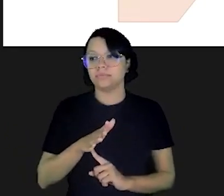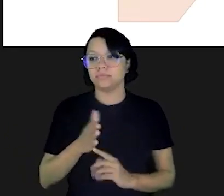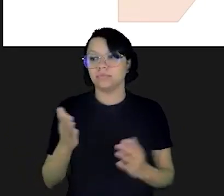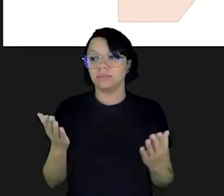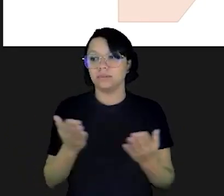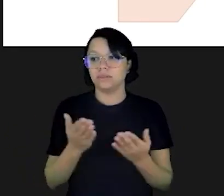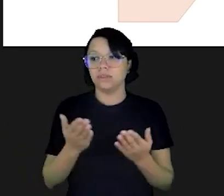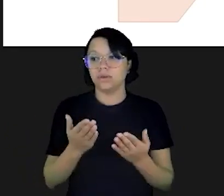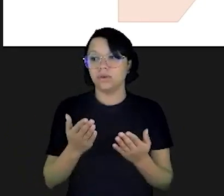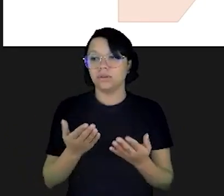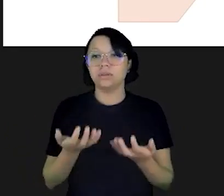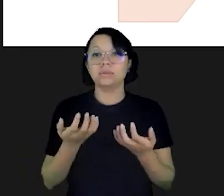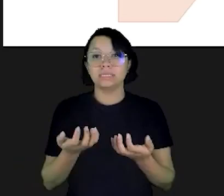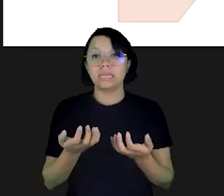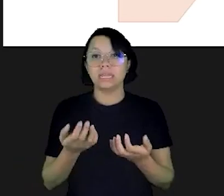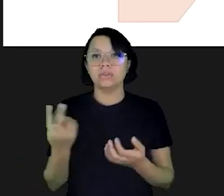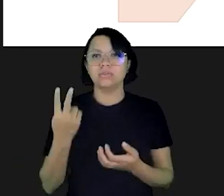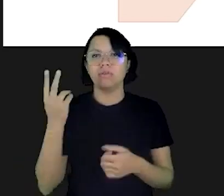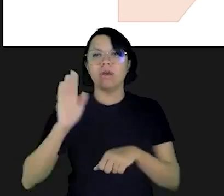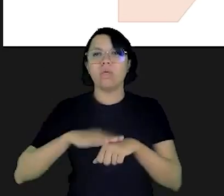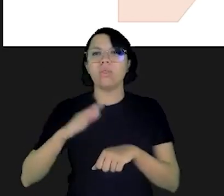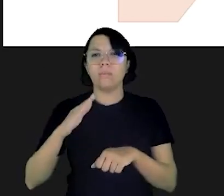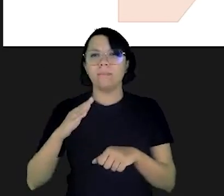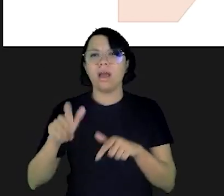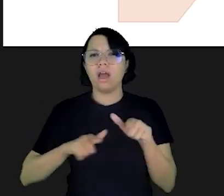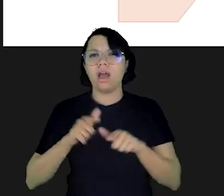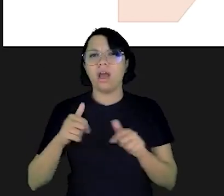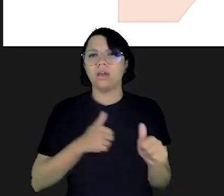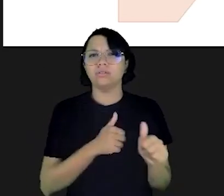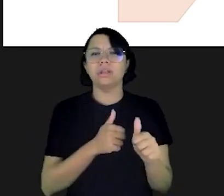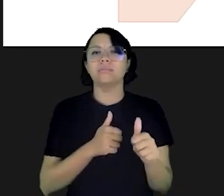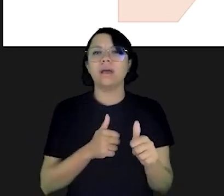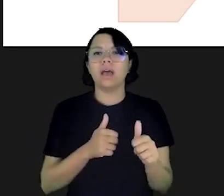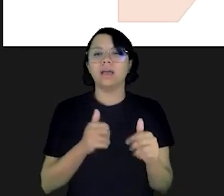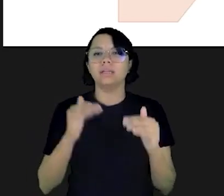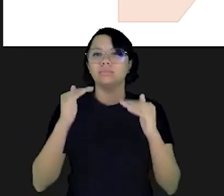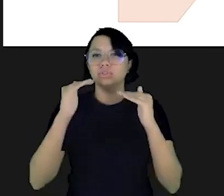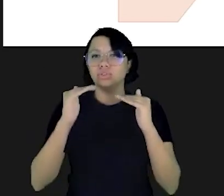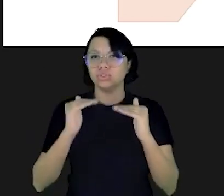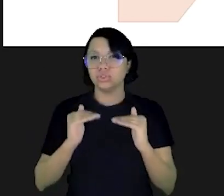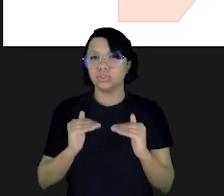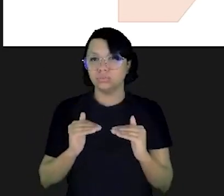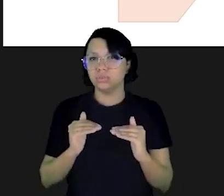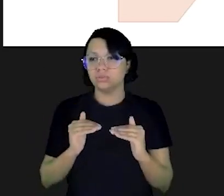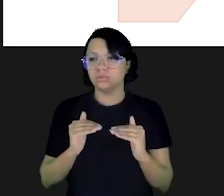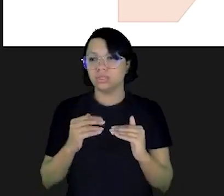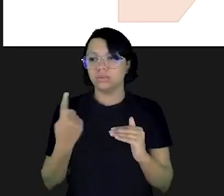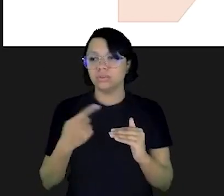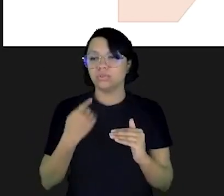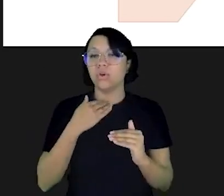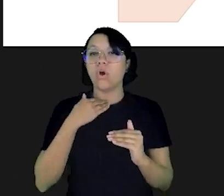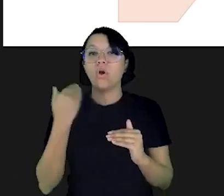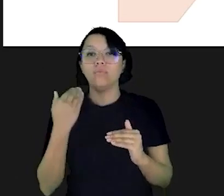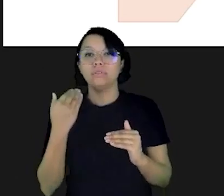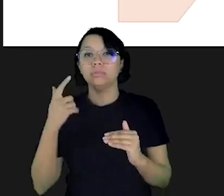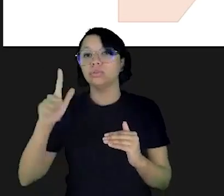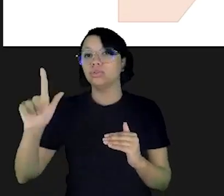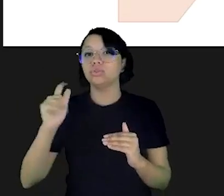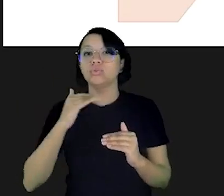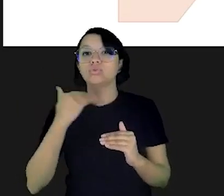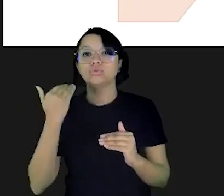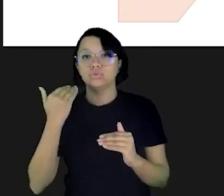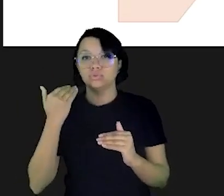que a propósito estamos em campanha no presente momento por uma valorização da carreira e por uma redução das assimetrias